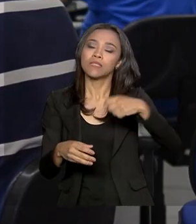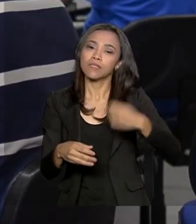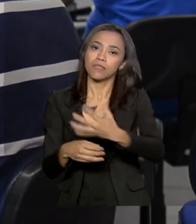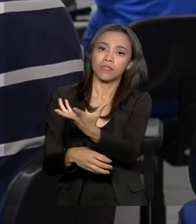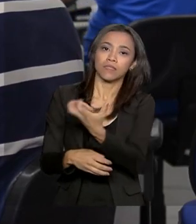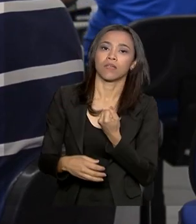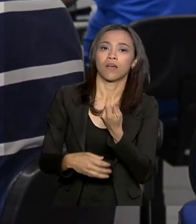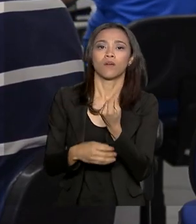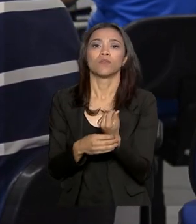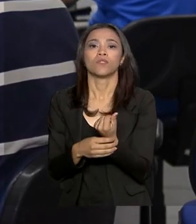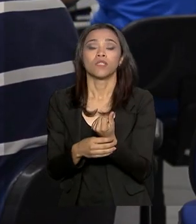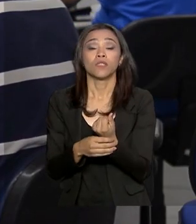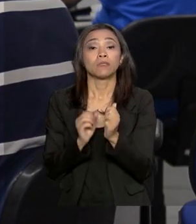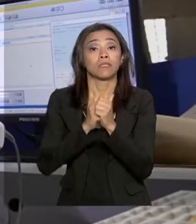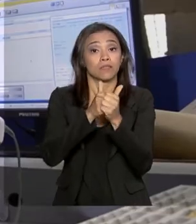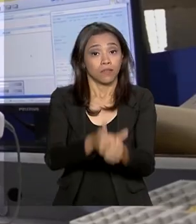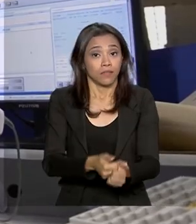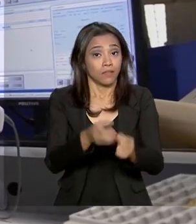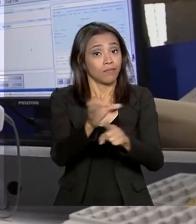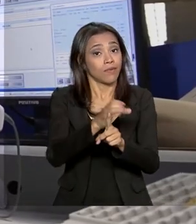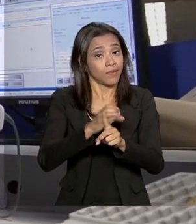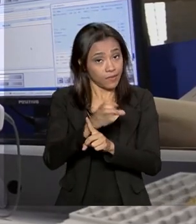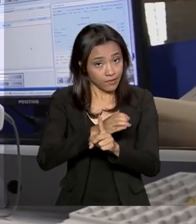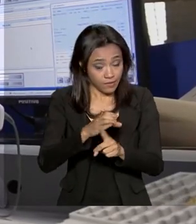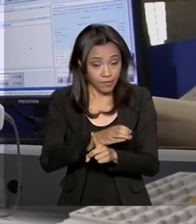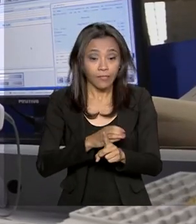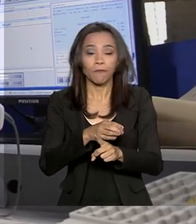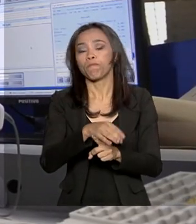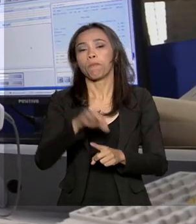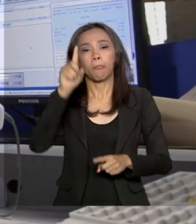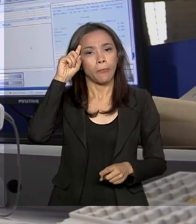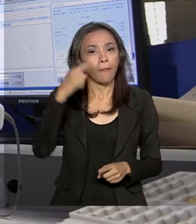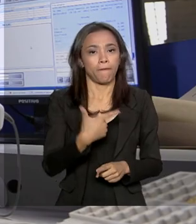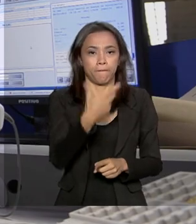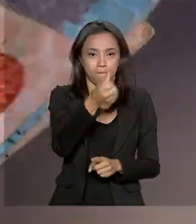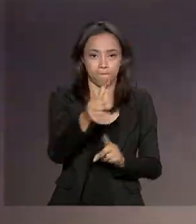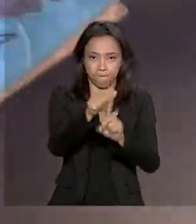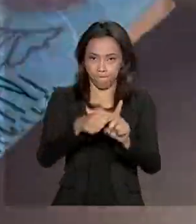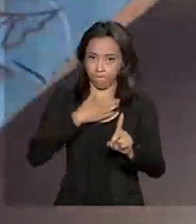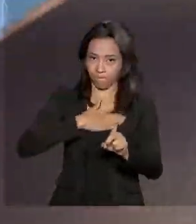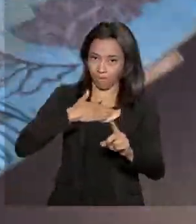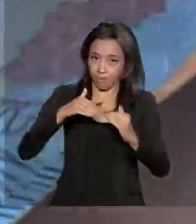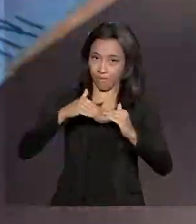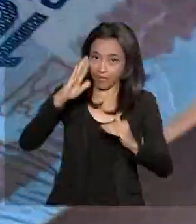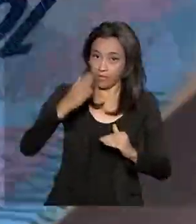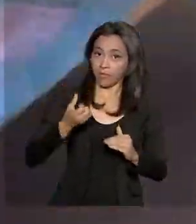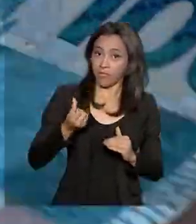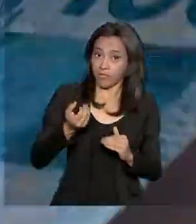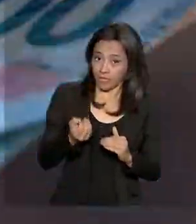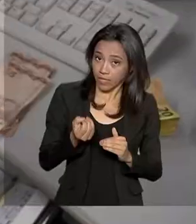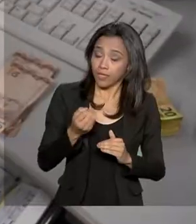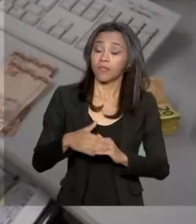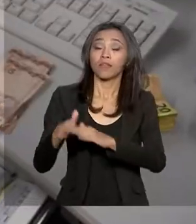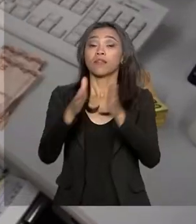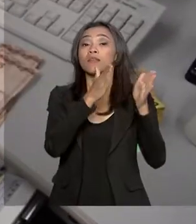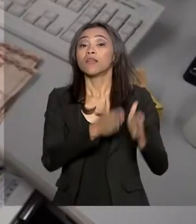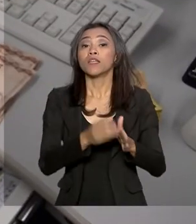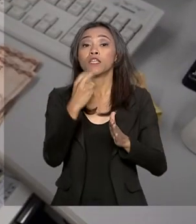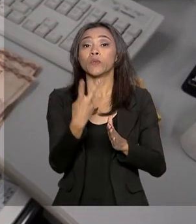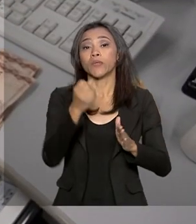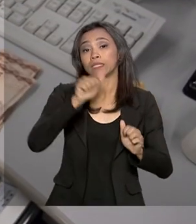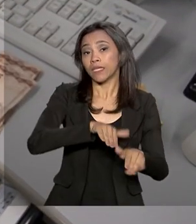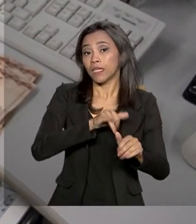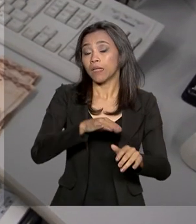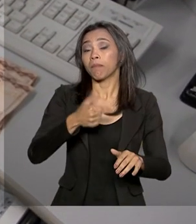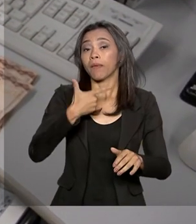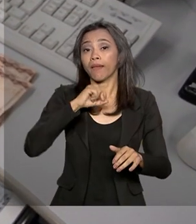resgates conforme o seguinte calendário, a partir do dia 26 de agosto para quem tem mais de 60 anos e a partir de 2 de setembro